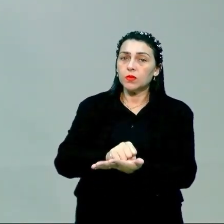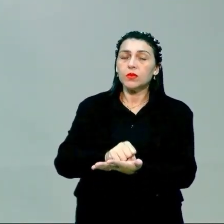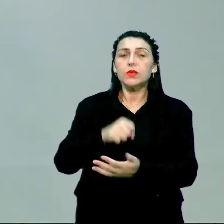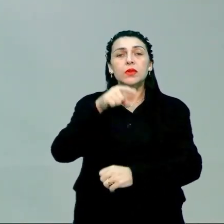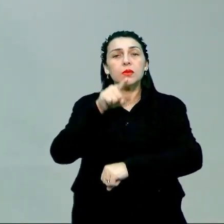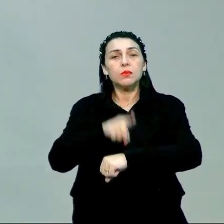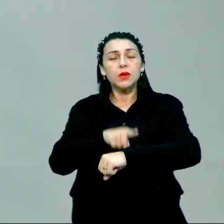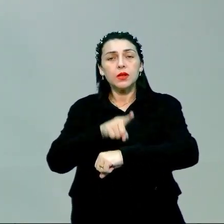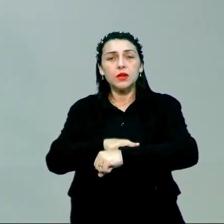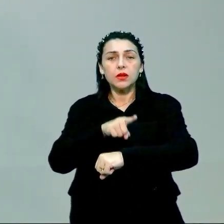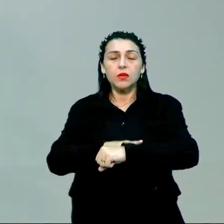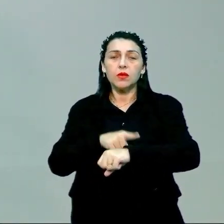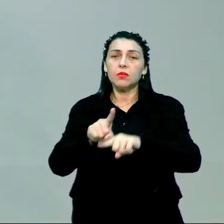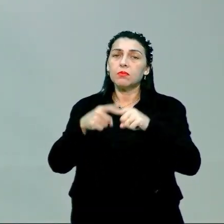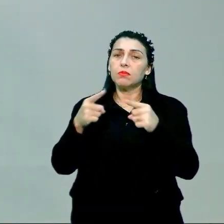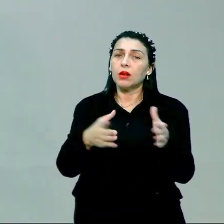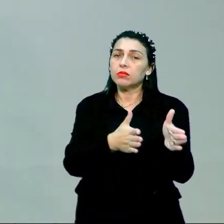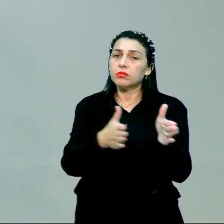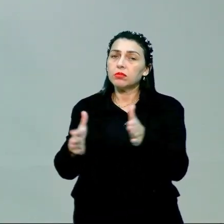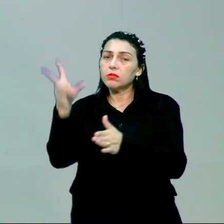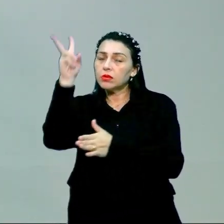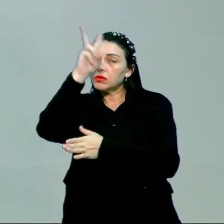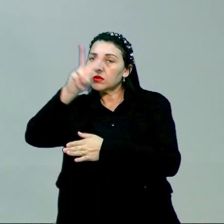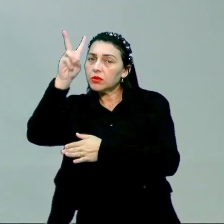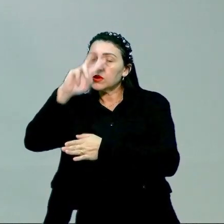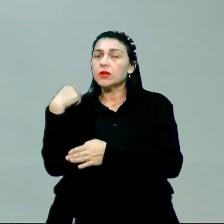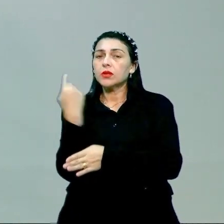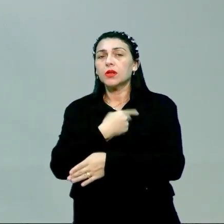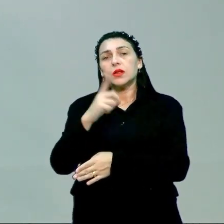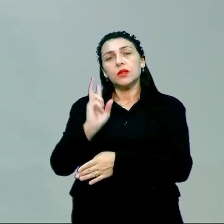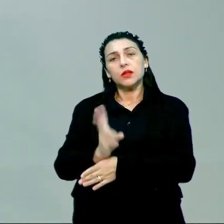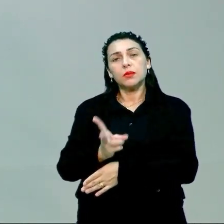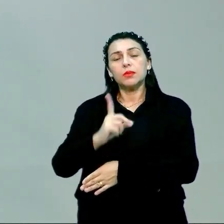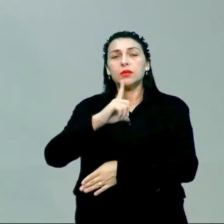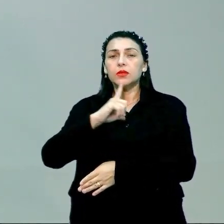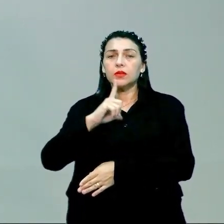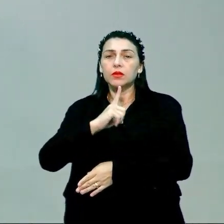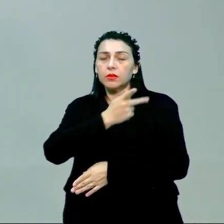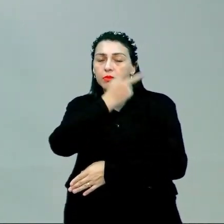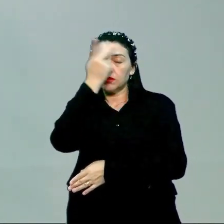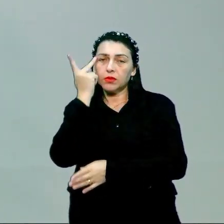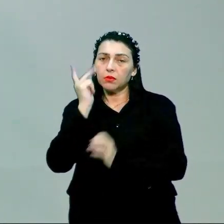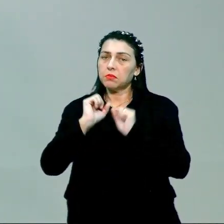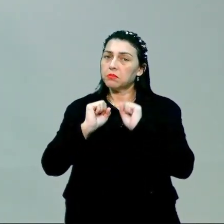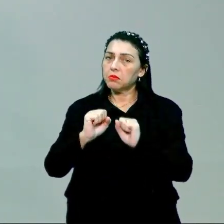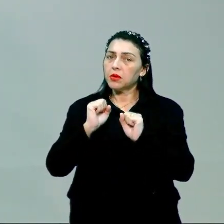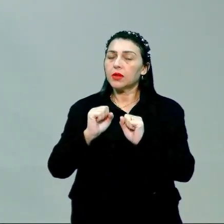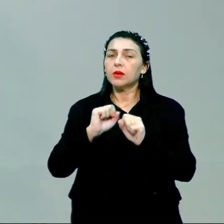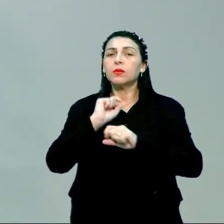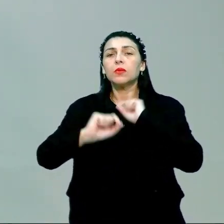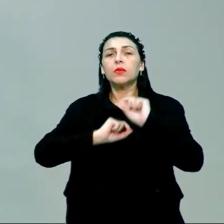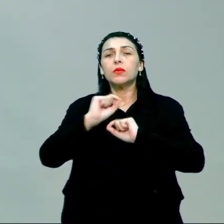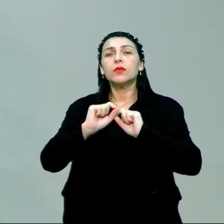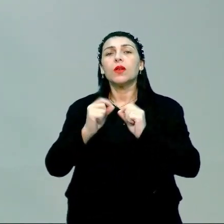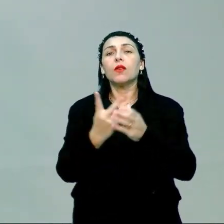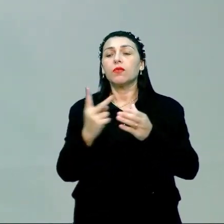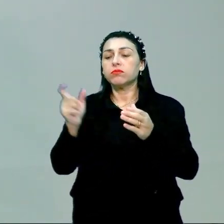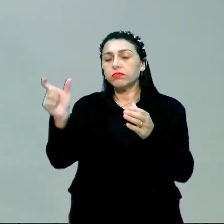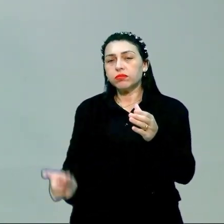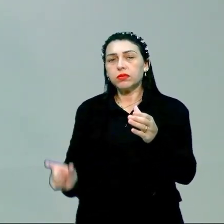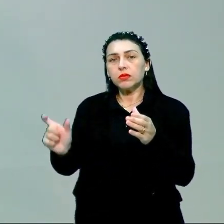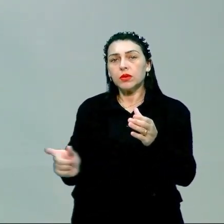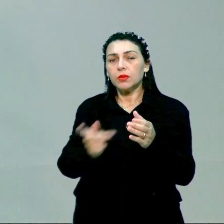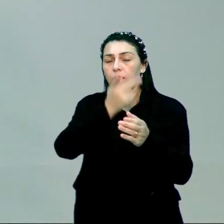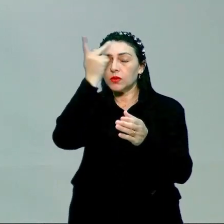período, porém, ao longo da história, nós sempre tivemos pessoas que nós podemos considerar como vanguardistas,